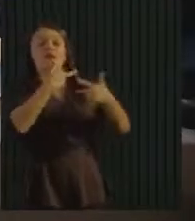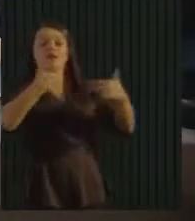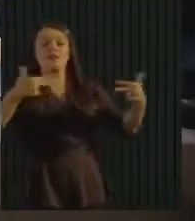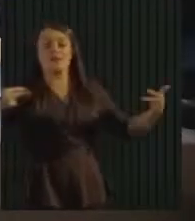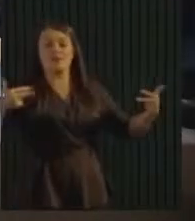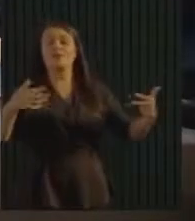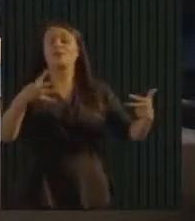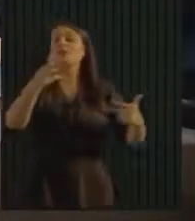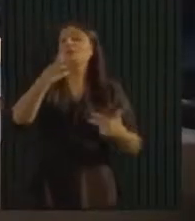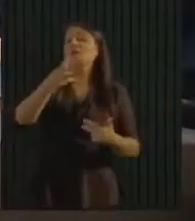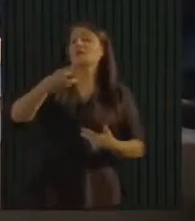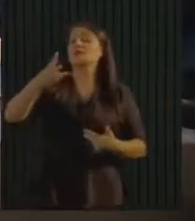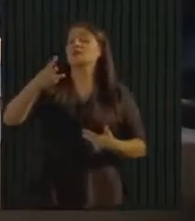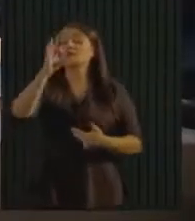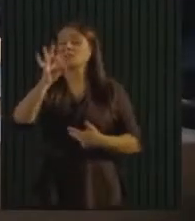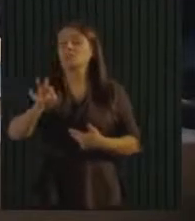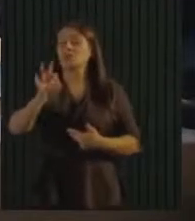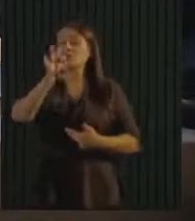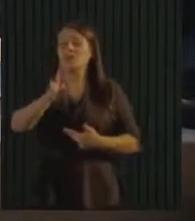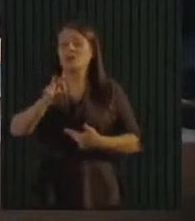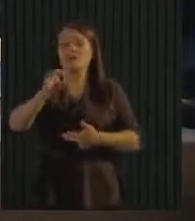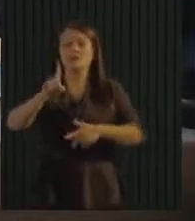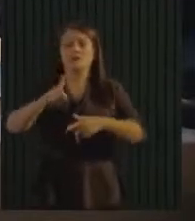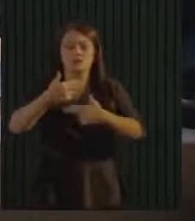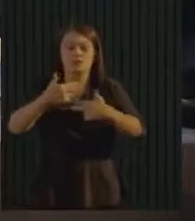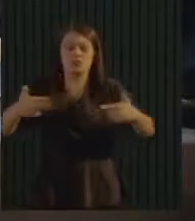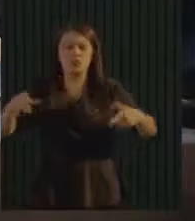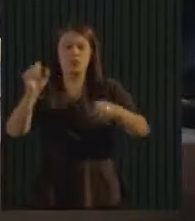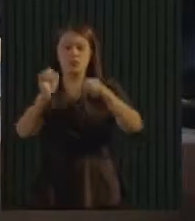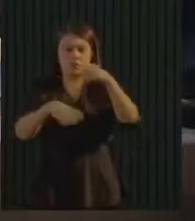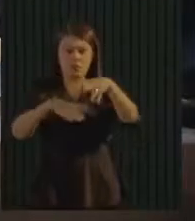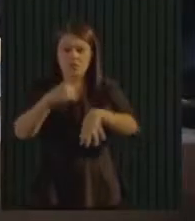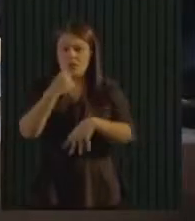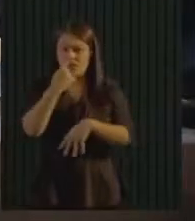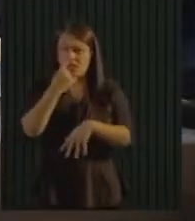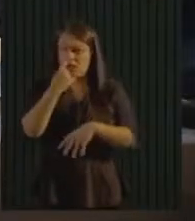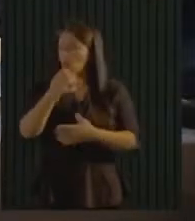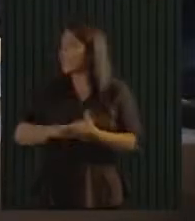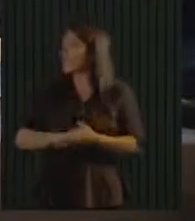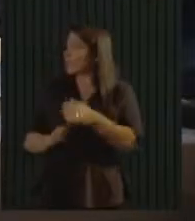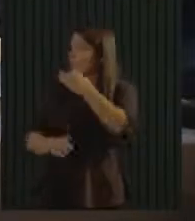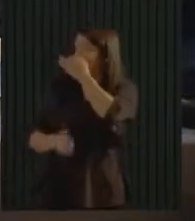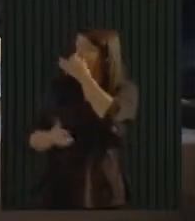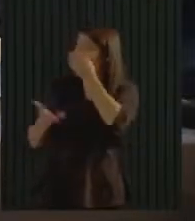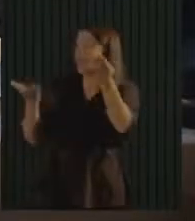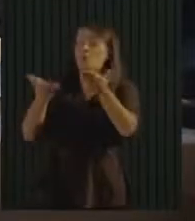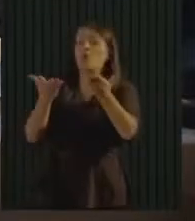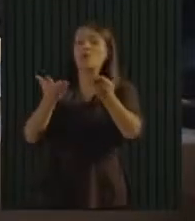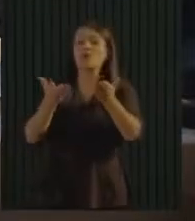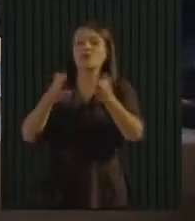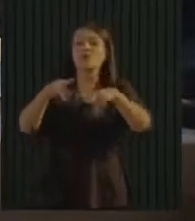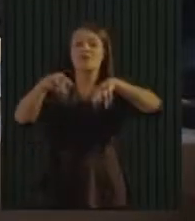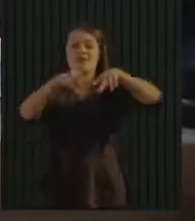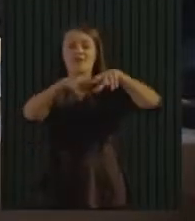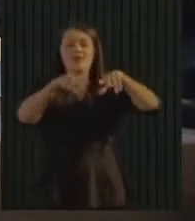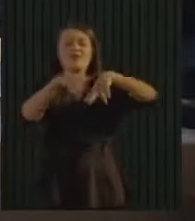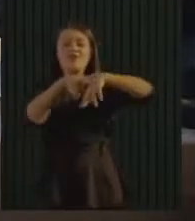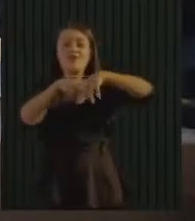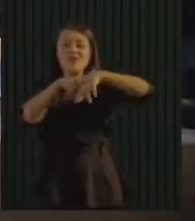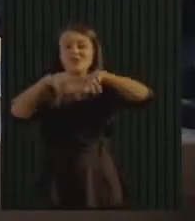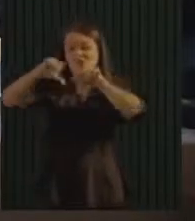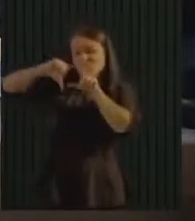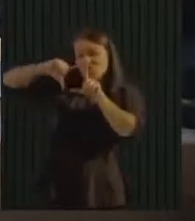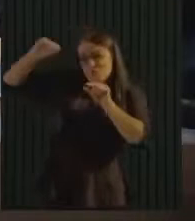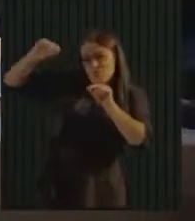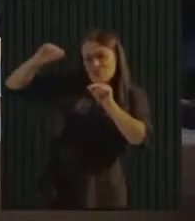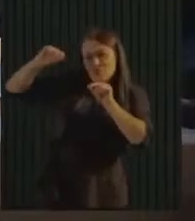% de reciclável seco e 22% de rejeito. Onde a gente está hoje, e onde a gente quer chegar. Então, gente tem uma meta de